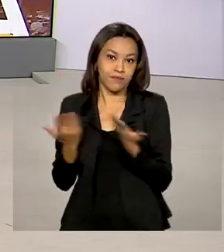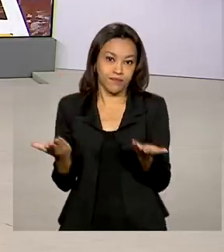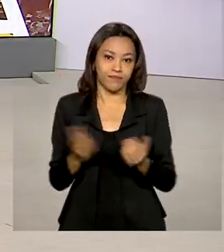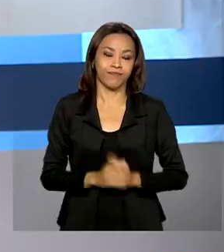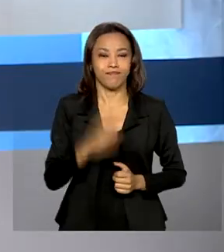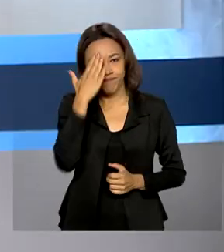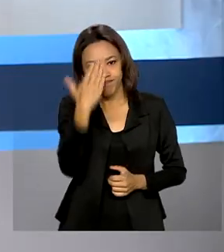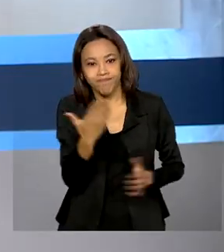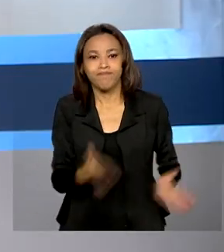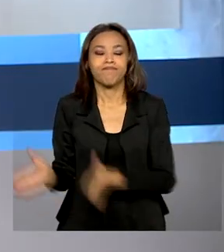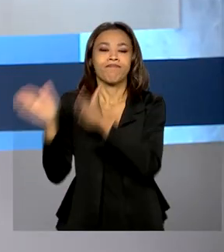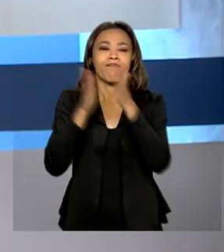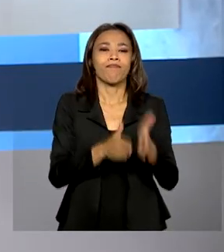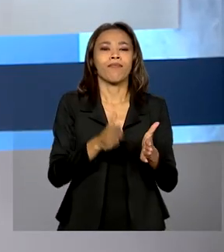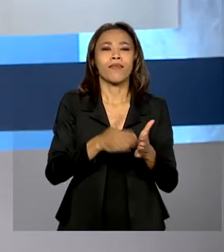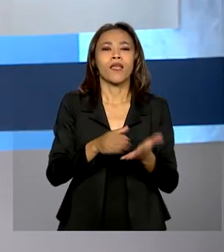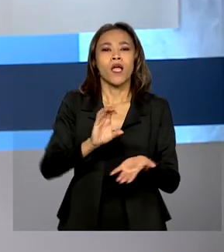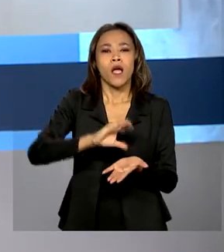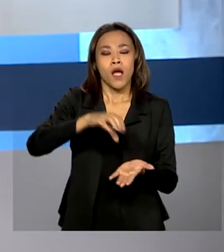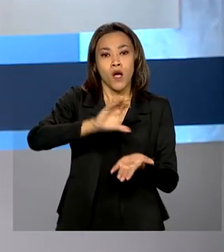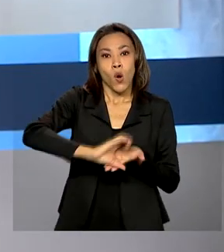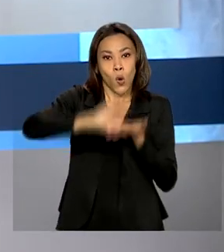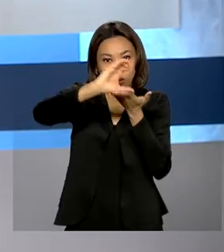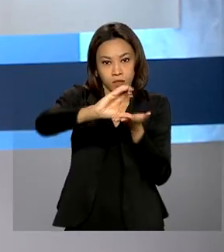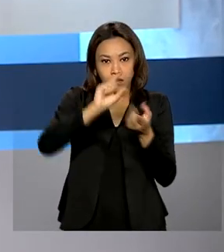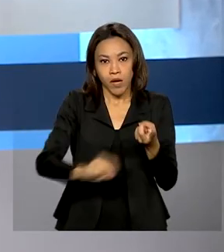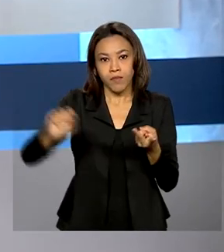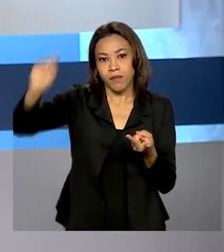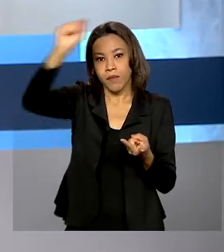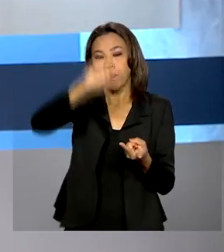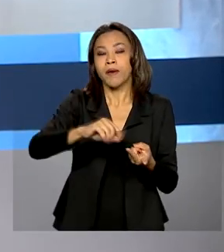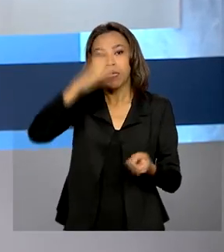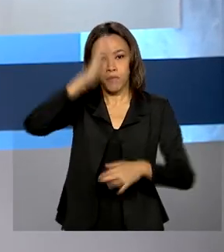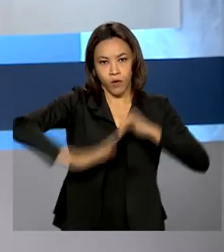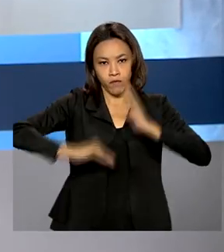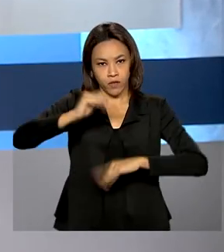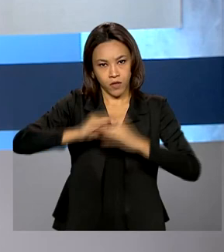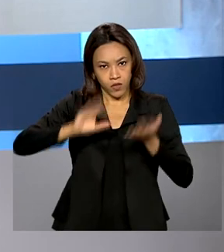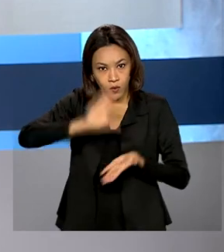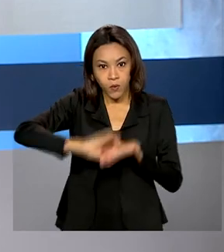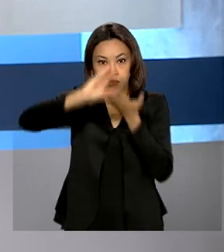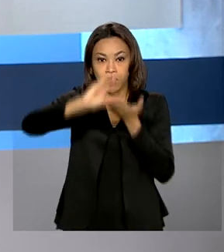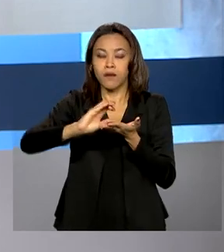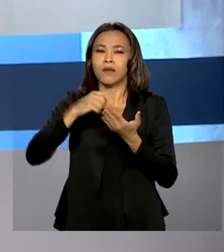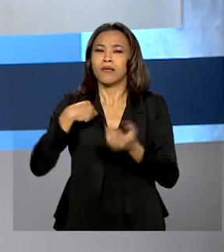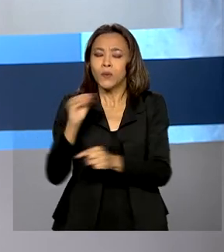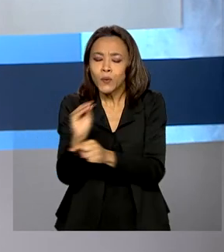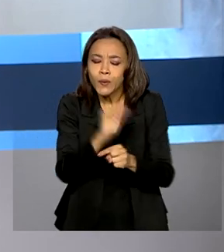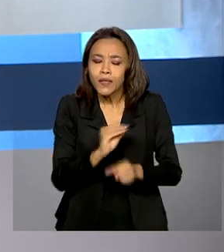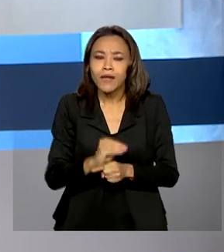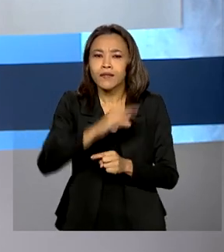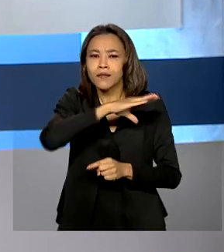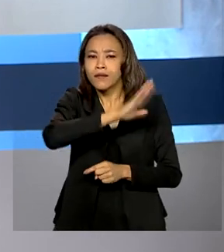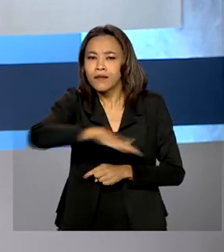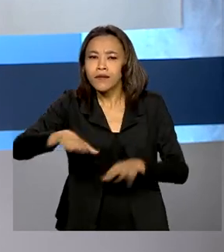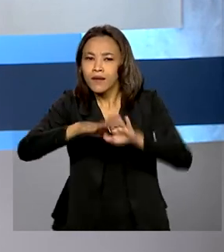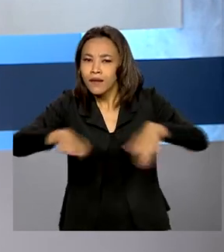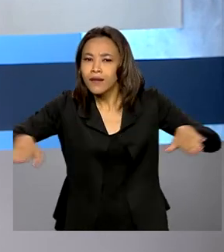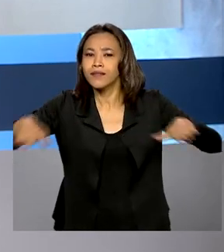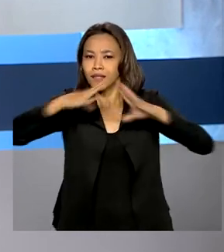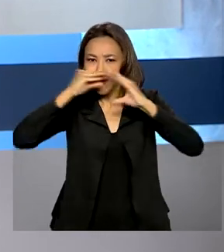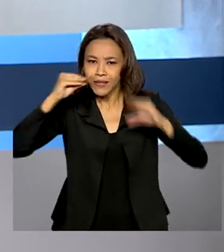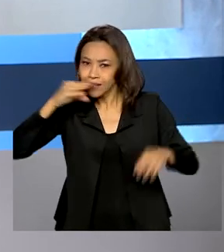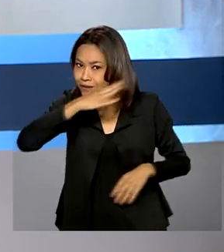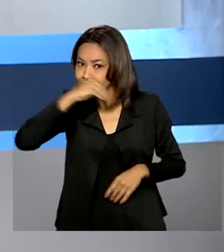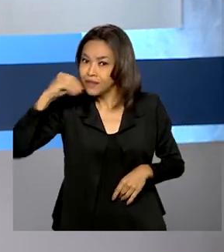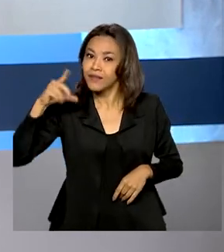Conselhos e conselheiros tutelares zelam para que todas as crianças e adolescentes exerçam seus direitos, como frequentar a